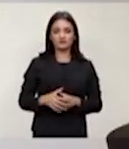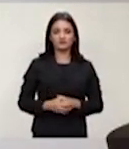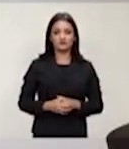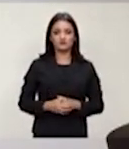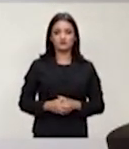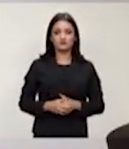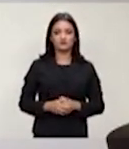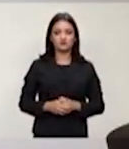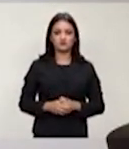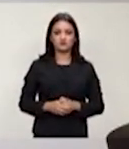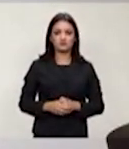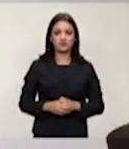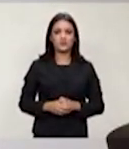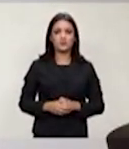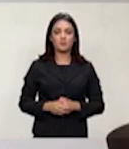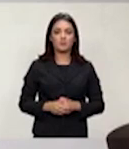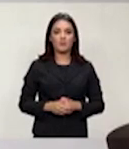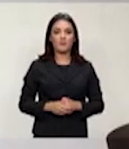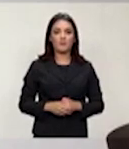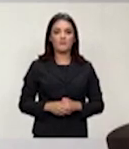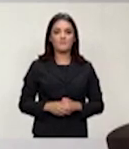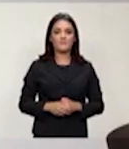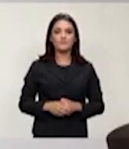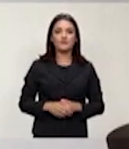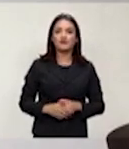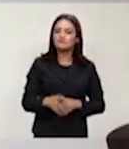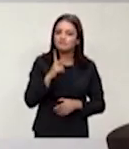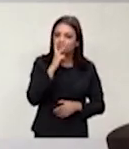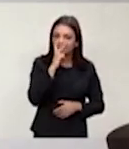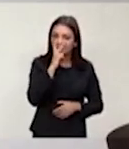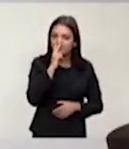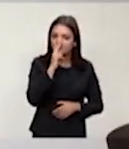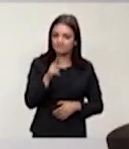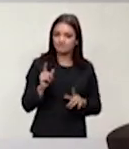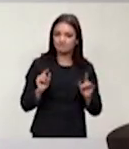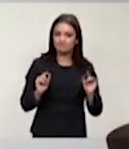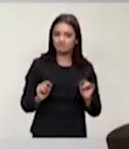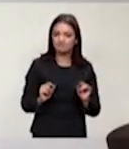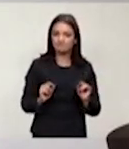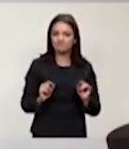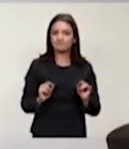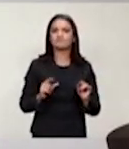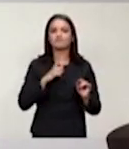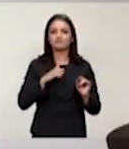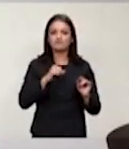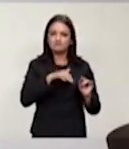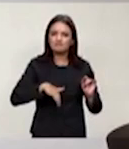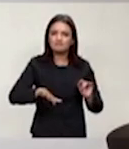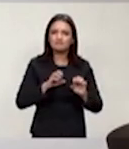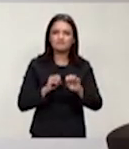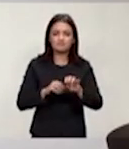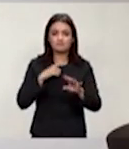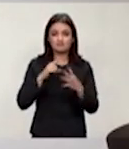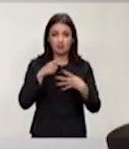E me parece reproduzir dentro do âmbito da educação quatro